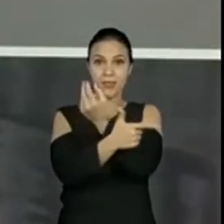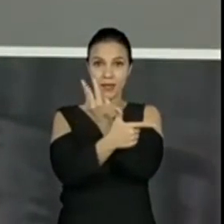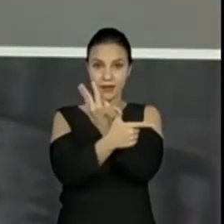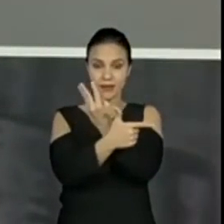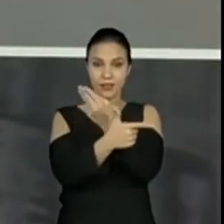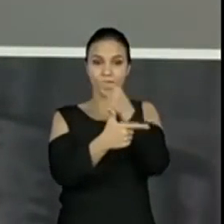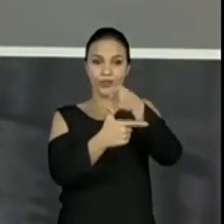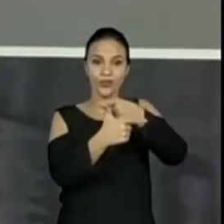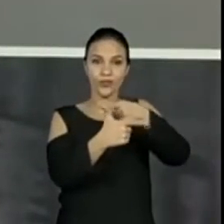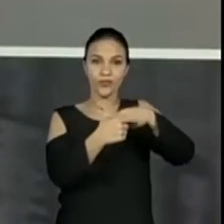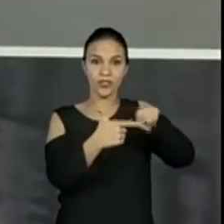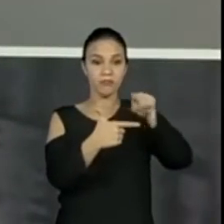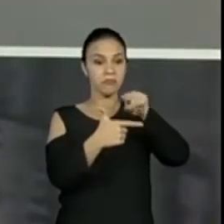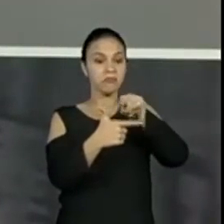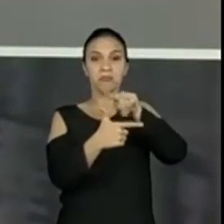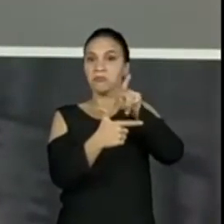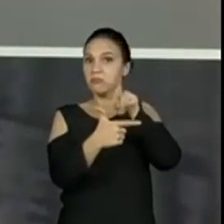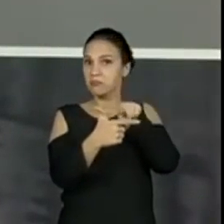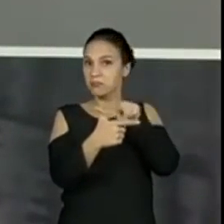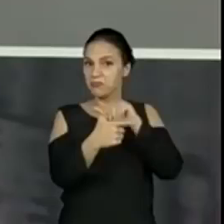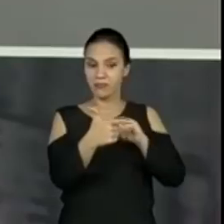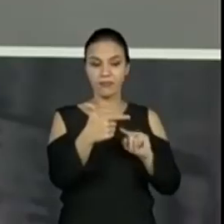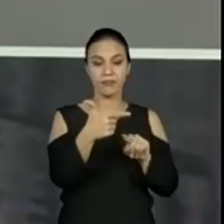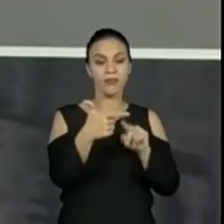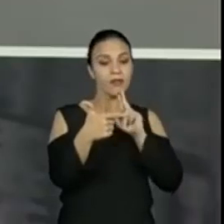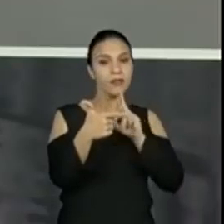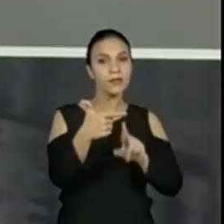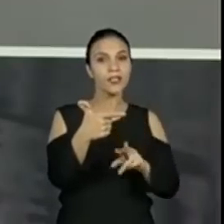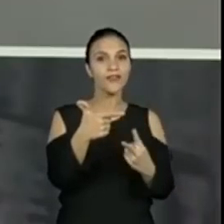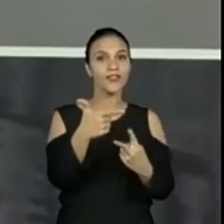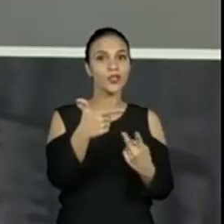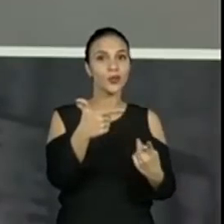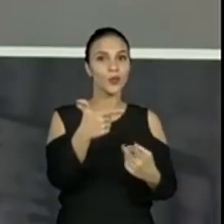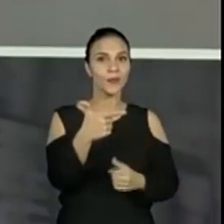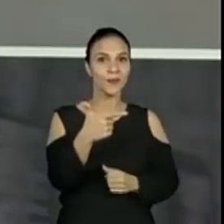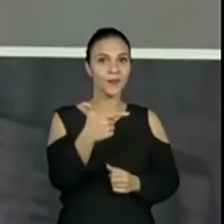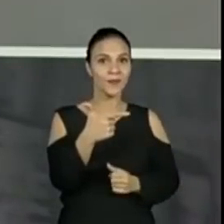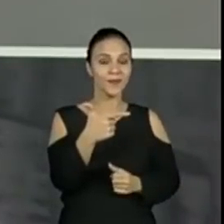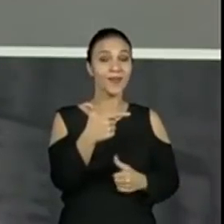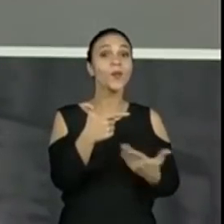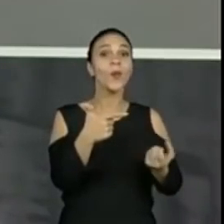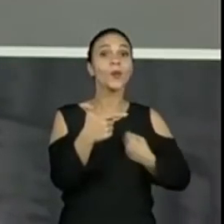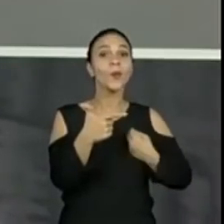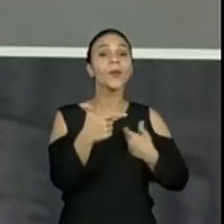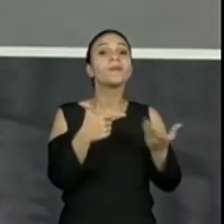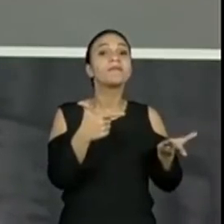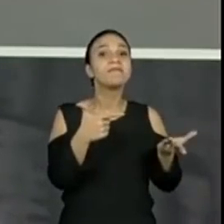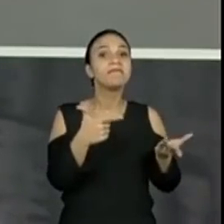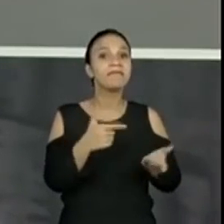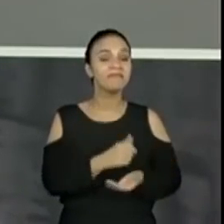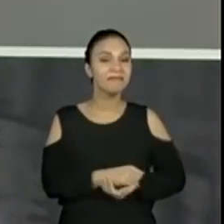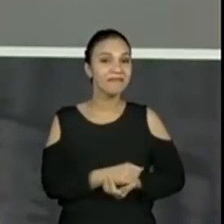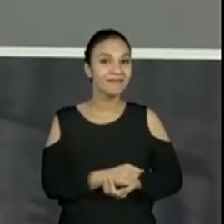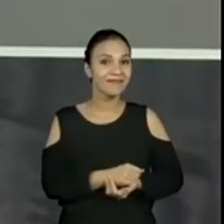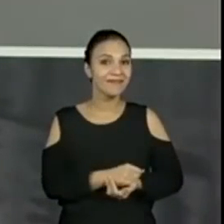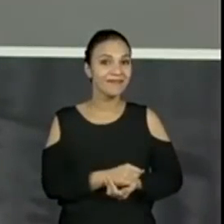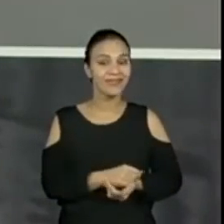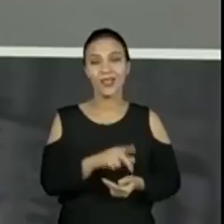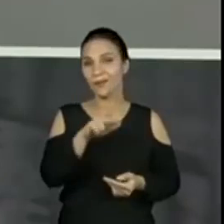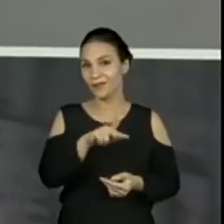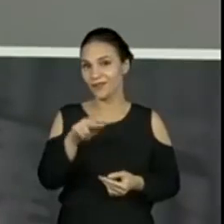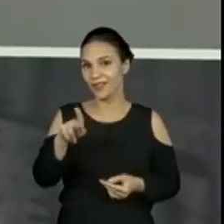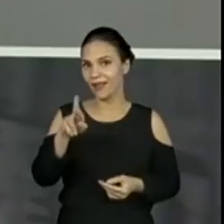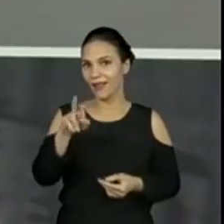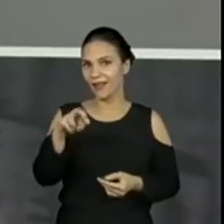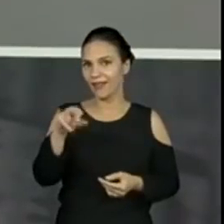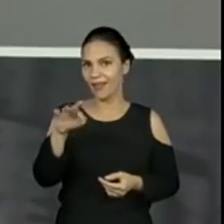um número e vai dar 21. E aí? Que número é esse? Professora Renata,